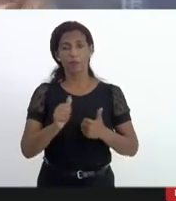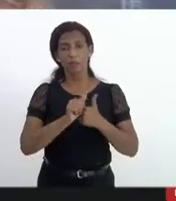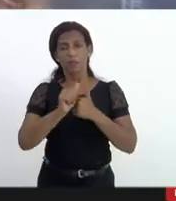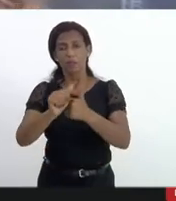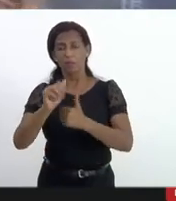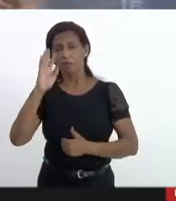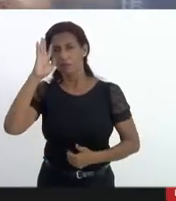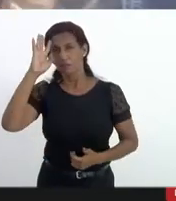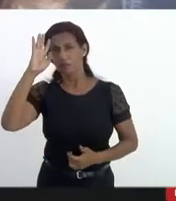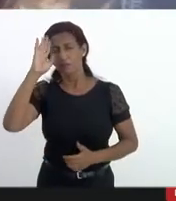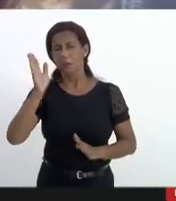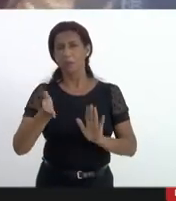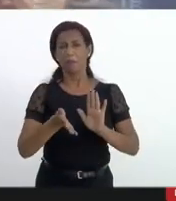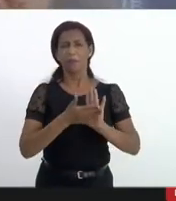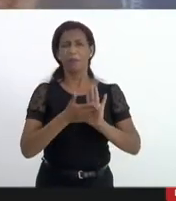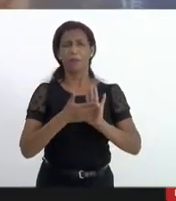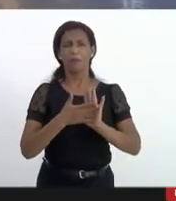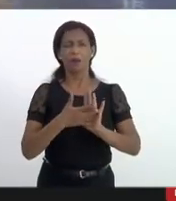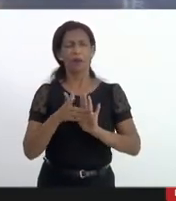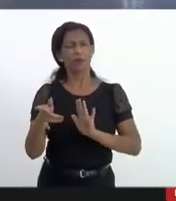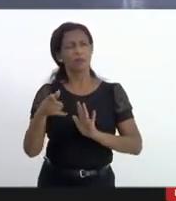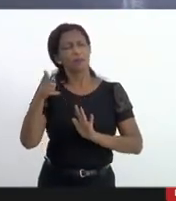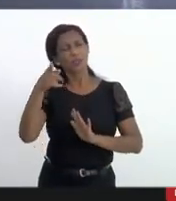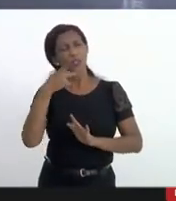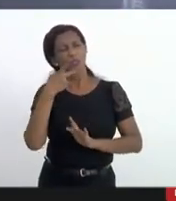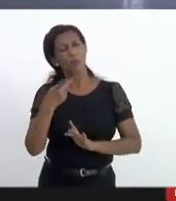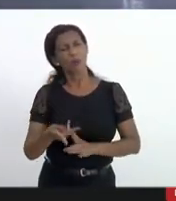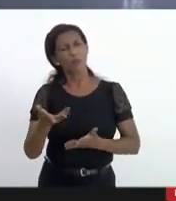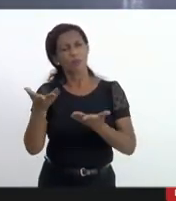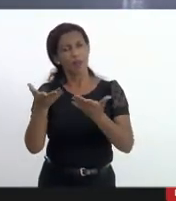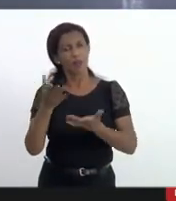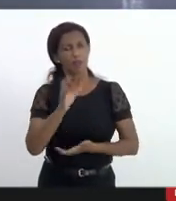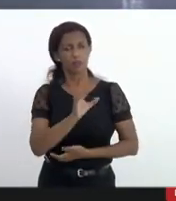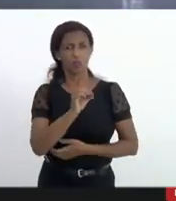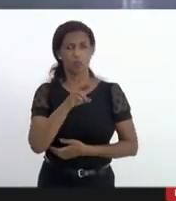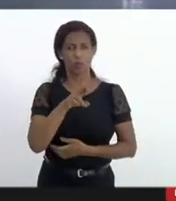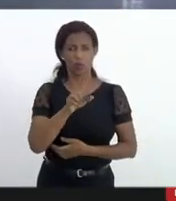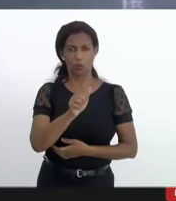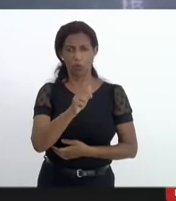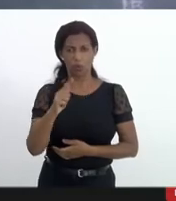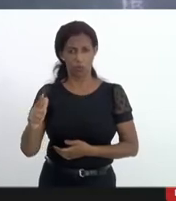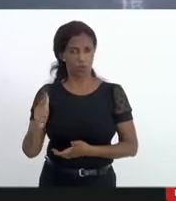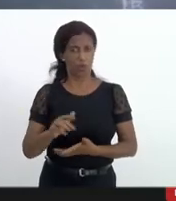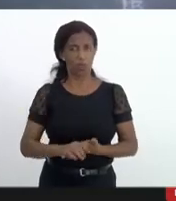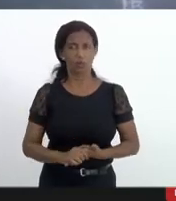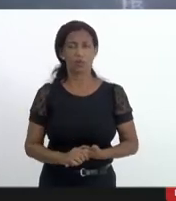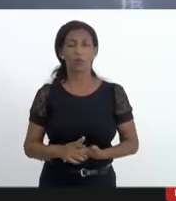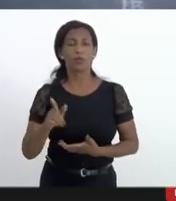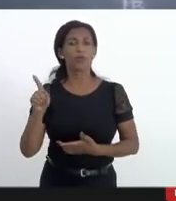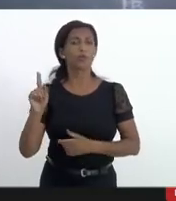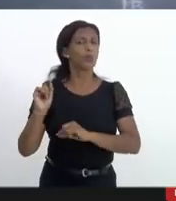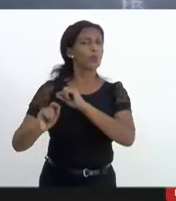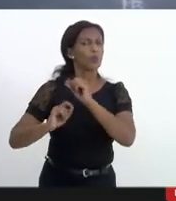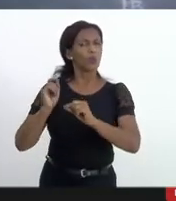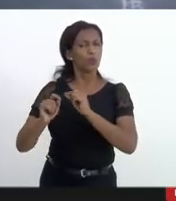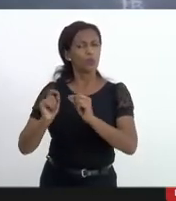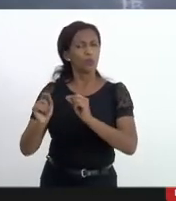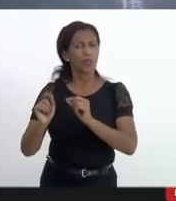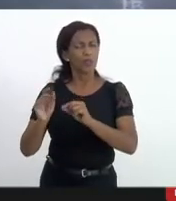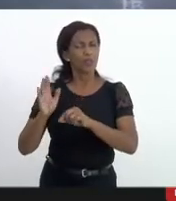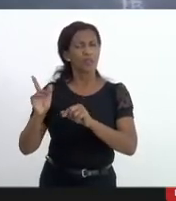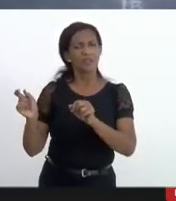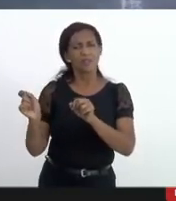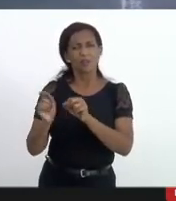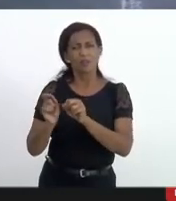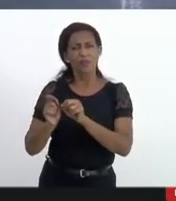refletindo sobre essa pauta mas queria também uma exposição se possível do coronel a respeito sobre o que está sendo feito em relação